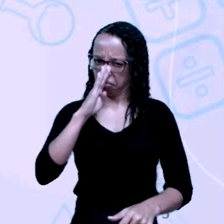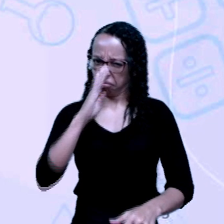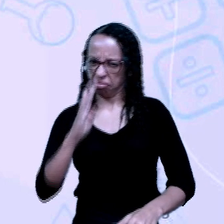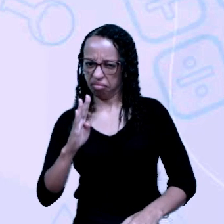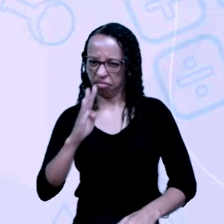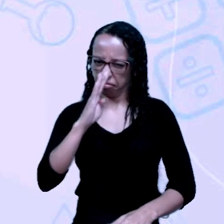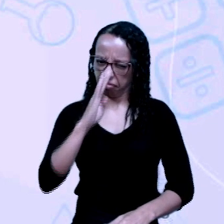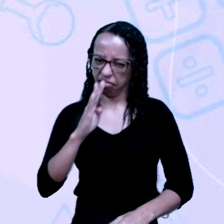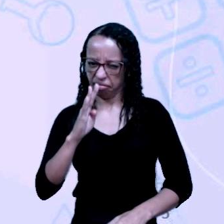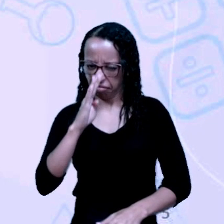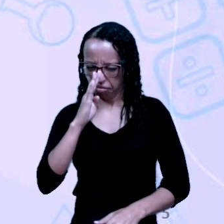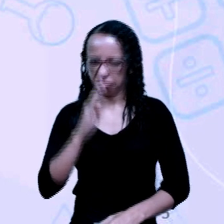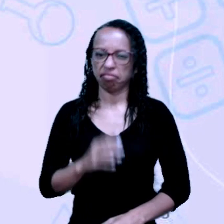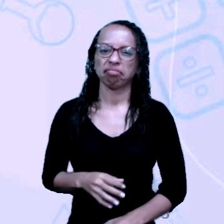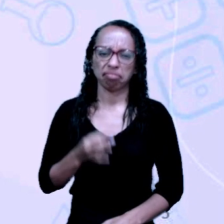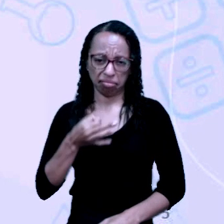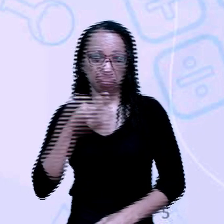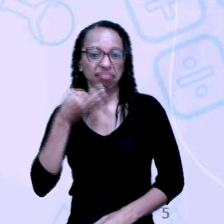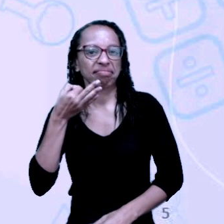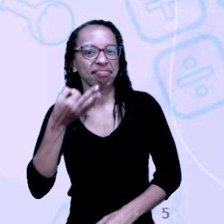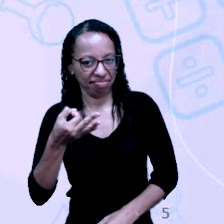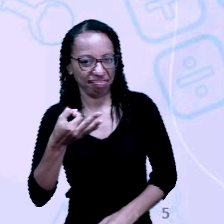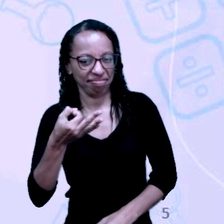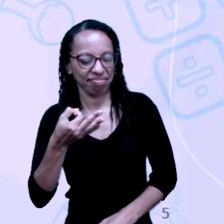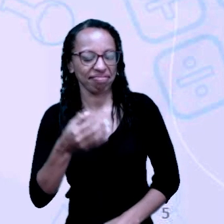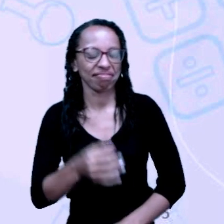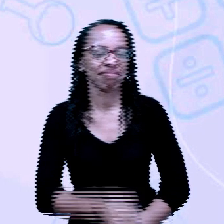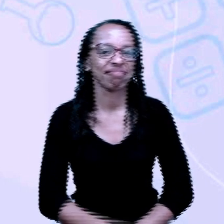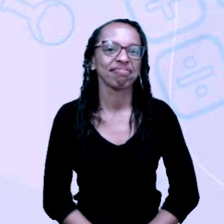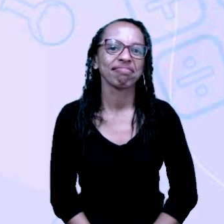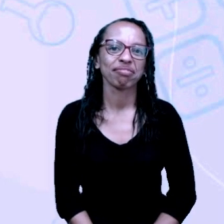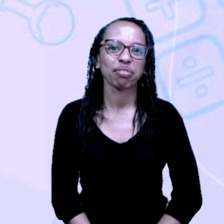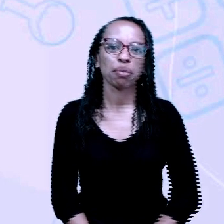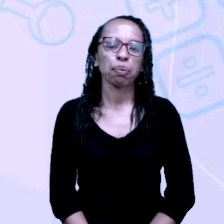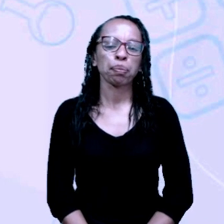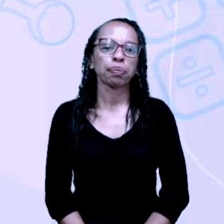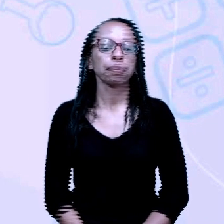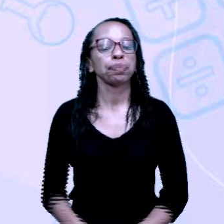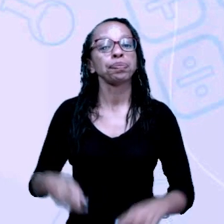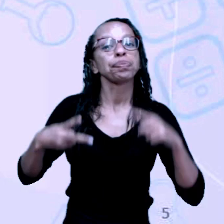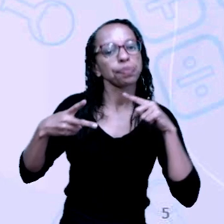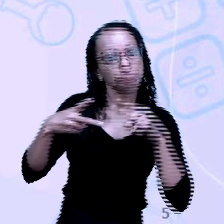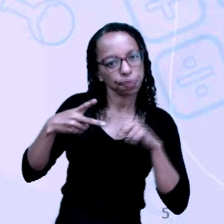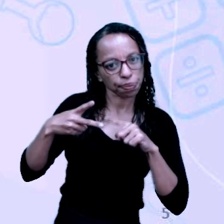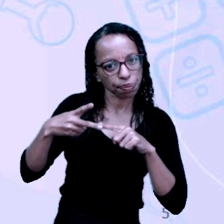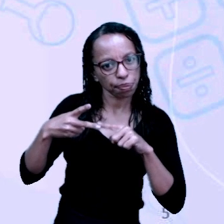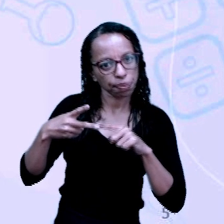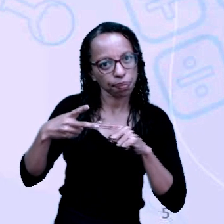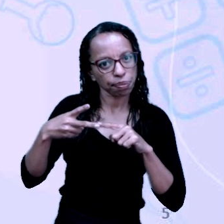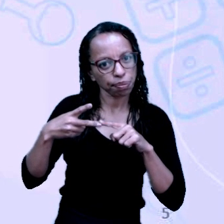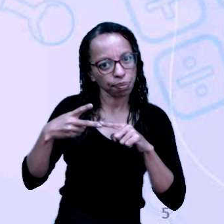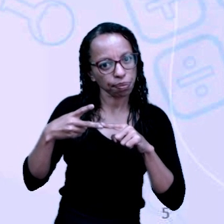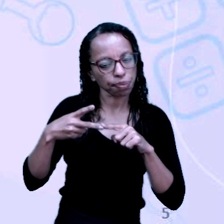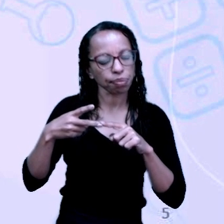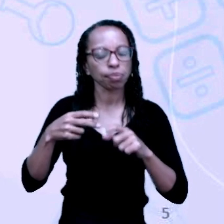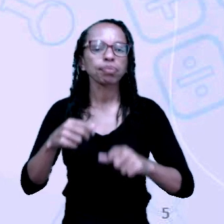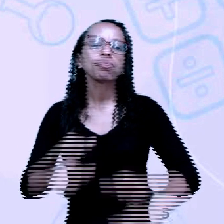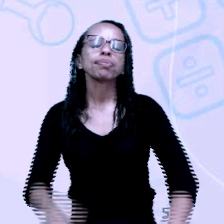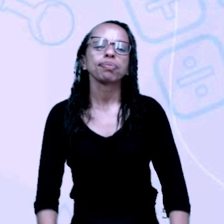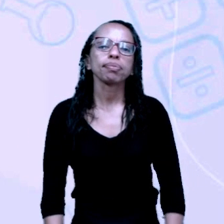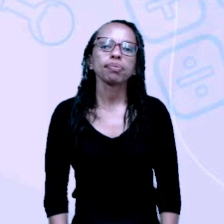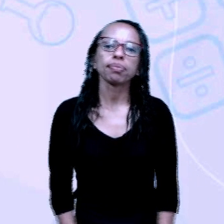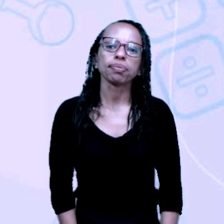crítica. Vamos falar mais sobre isso daqui a pouco. Um outro ponto que eu coloquei aqui nesse slide,